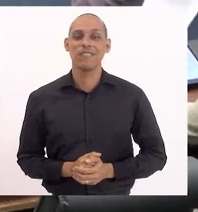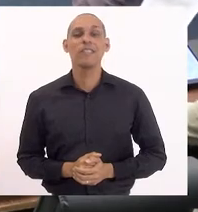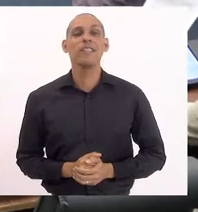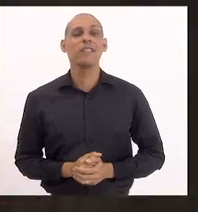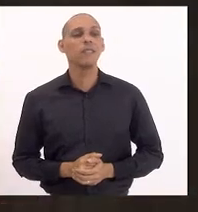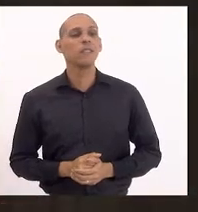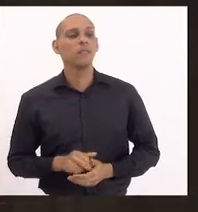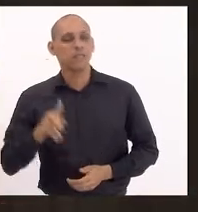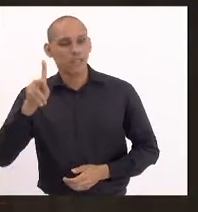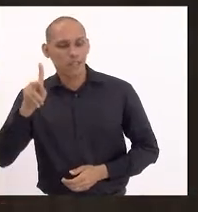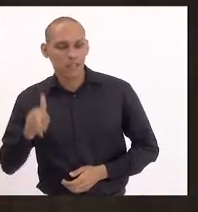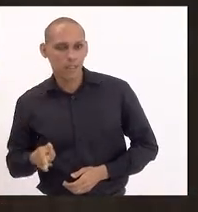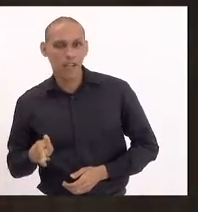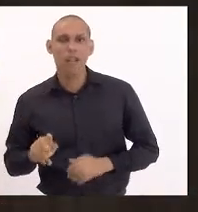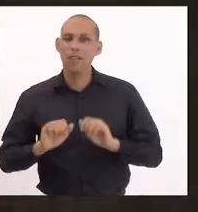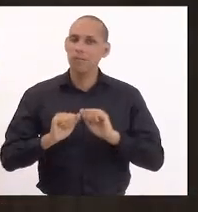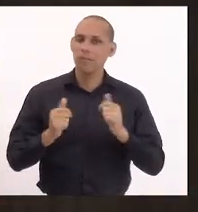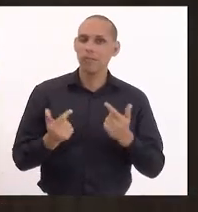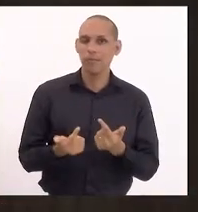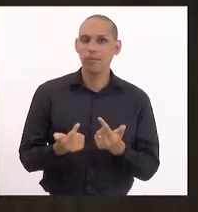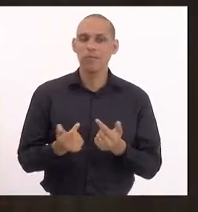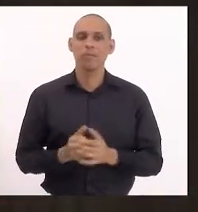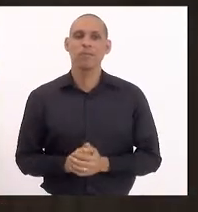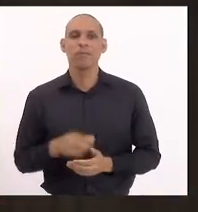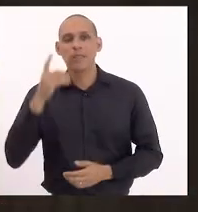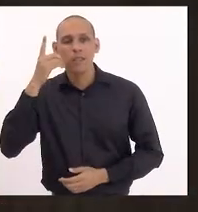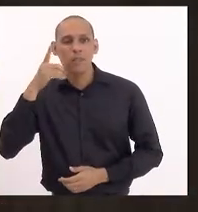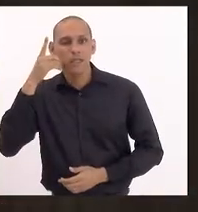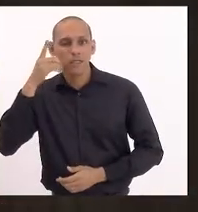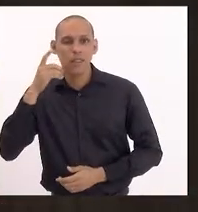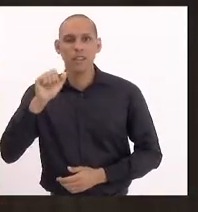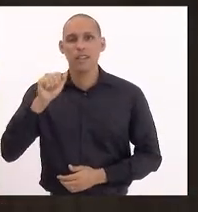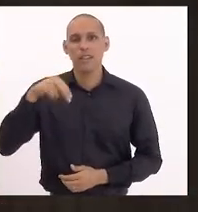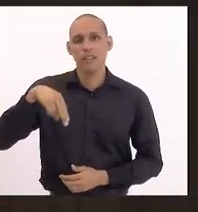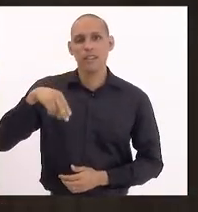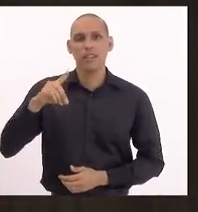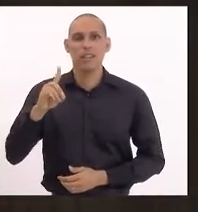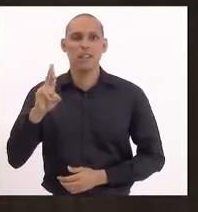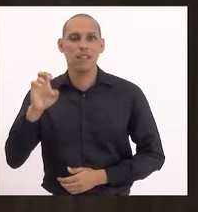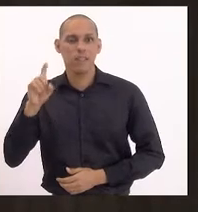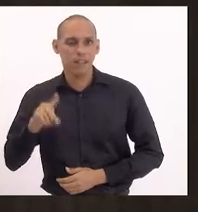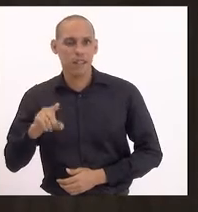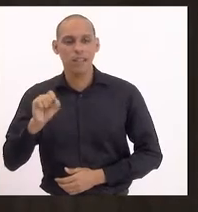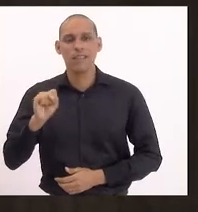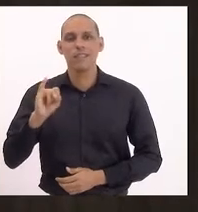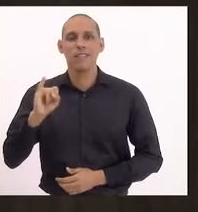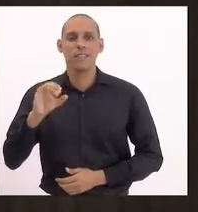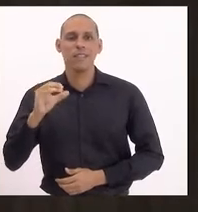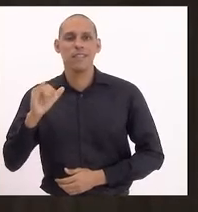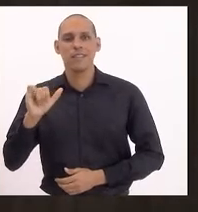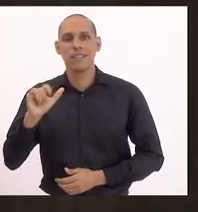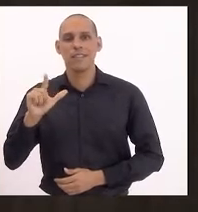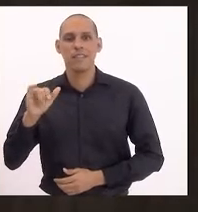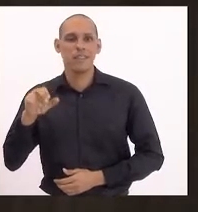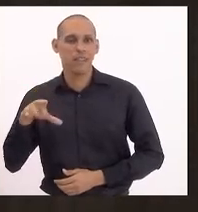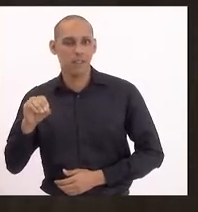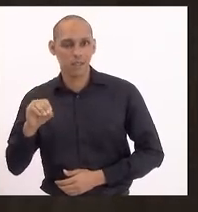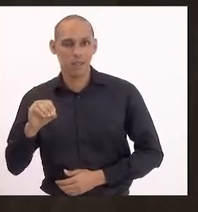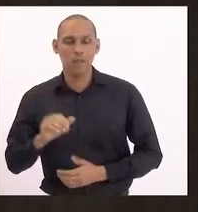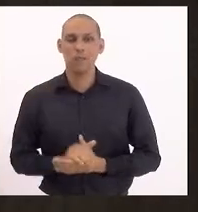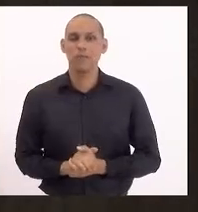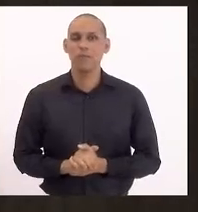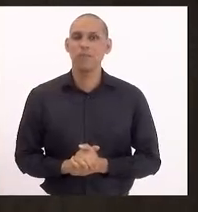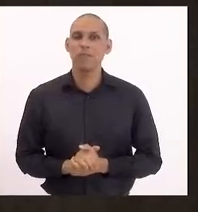da Assembleia, deputado André Ciliano, que, de forma que Mônica